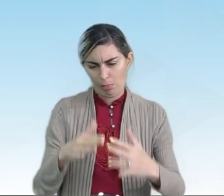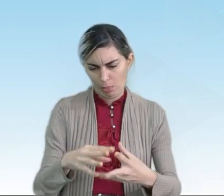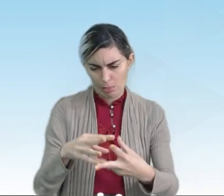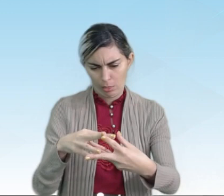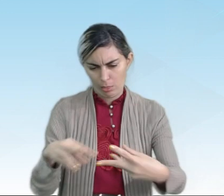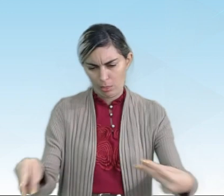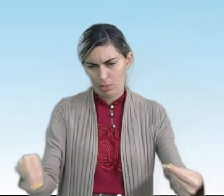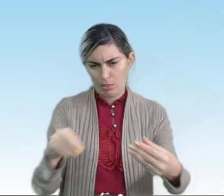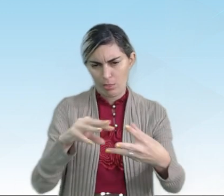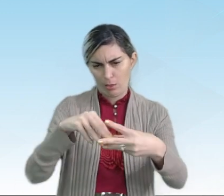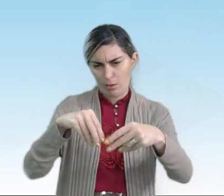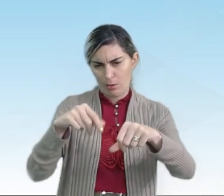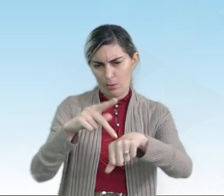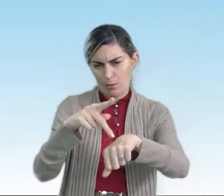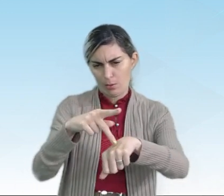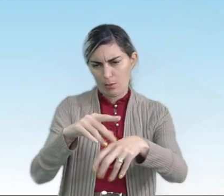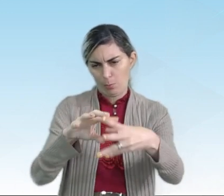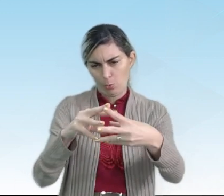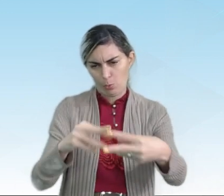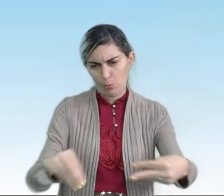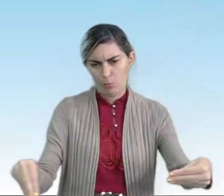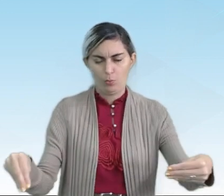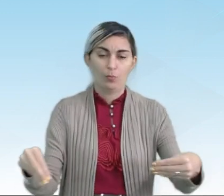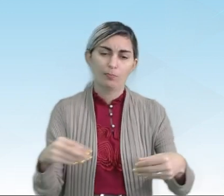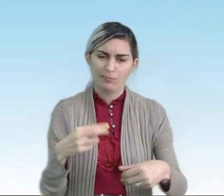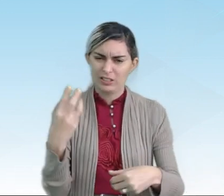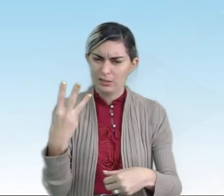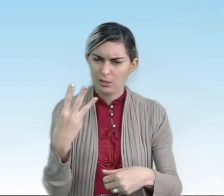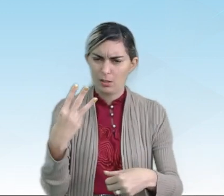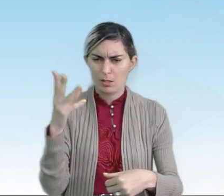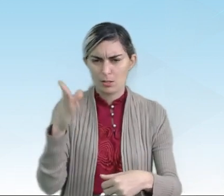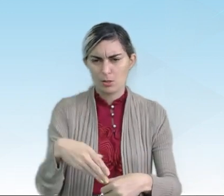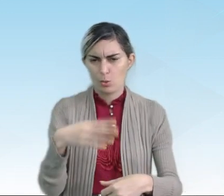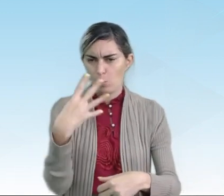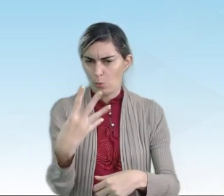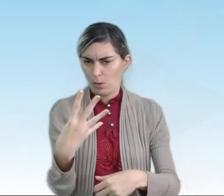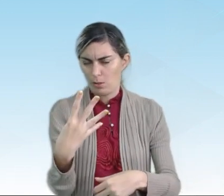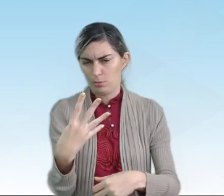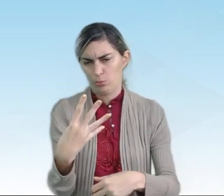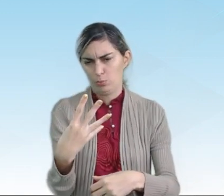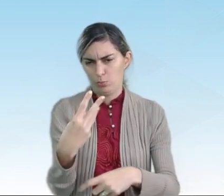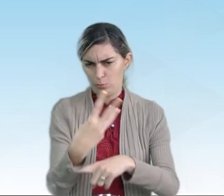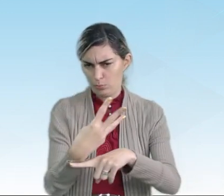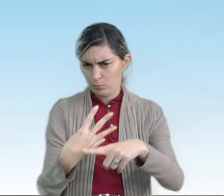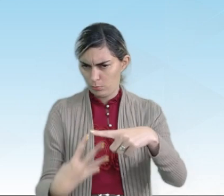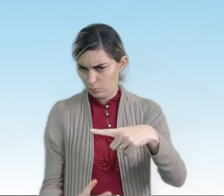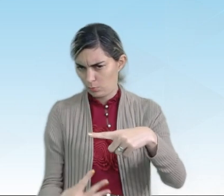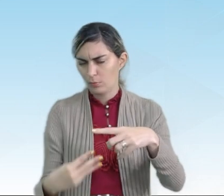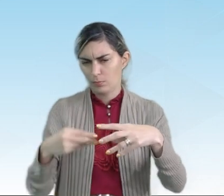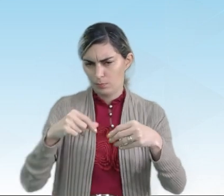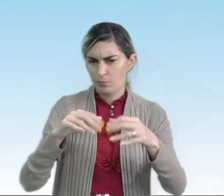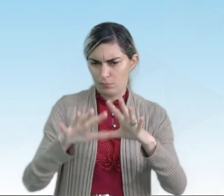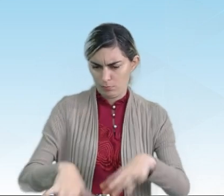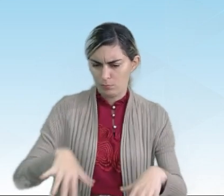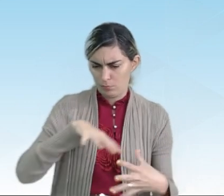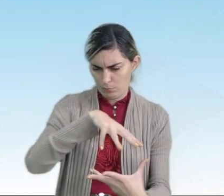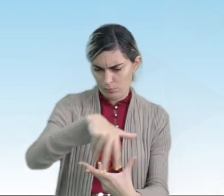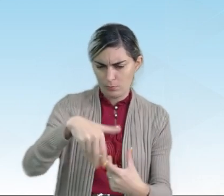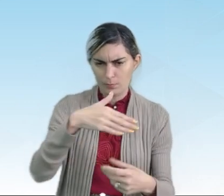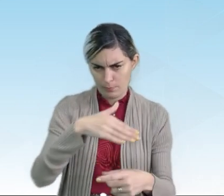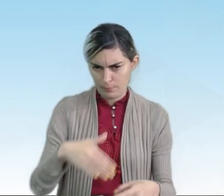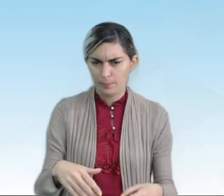elas recobrem cerca de 3 quartos da superfície terrestre. Embora o volume, elas